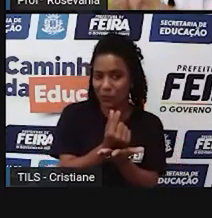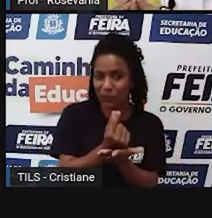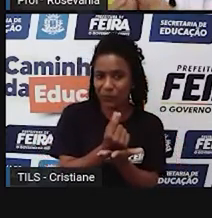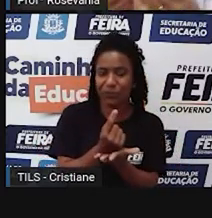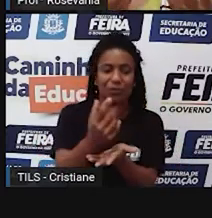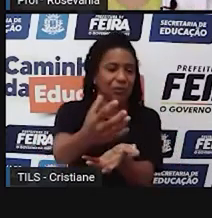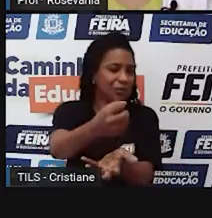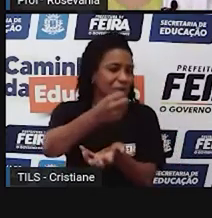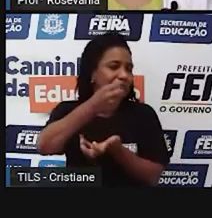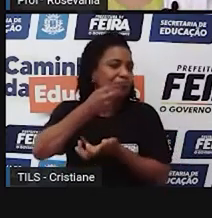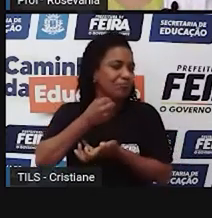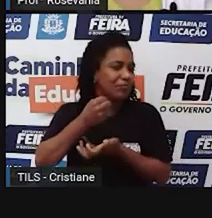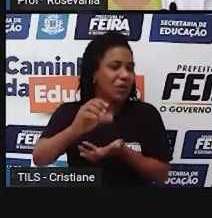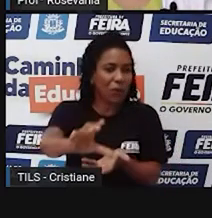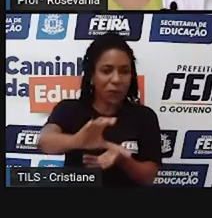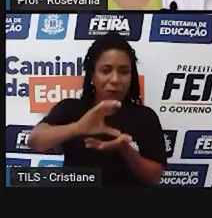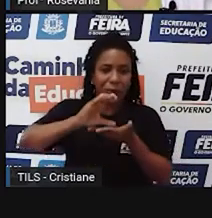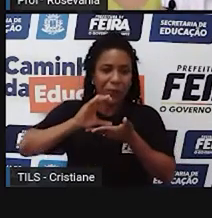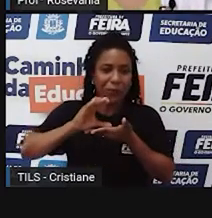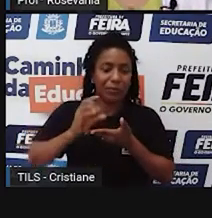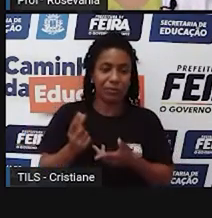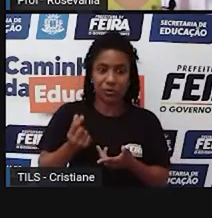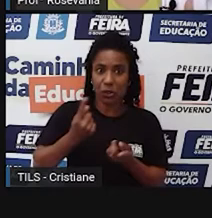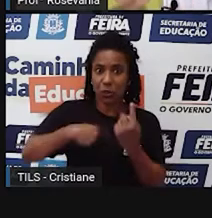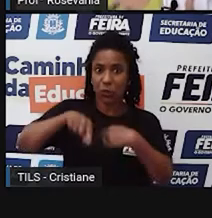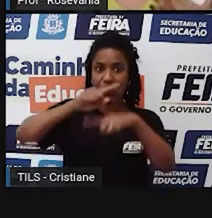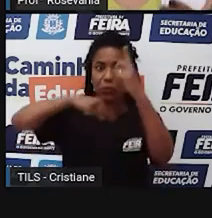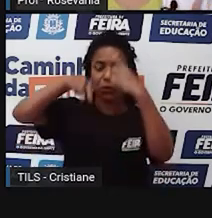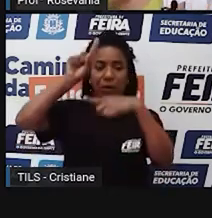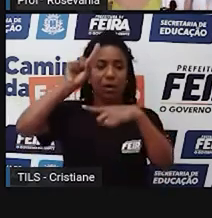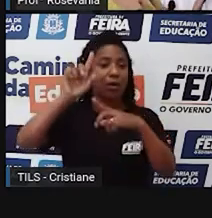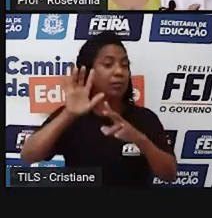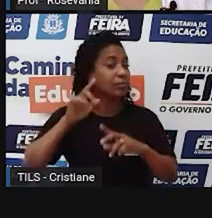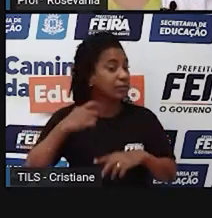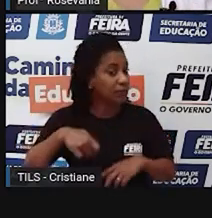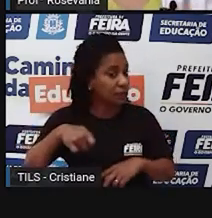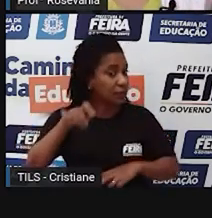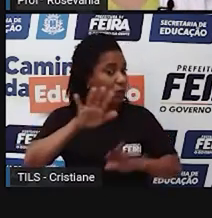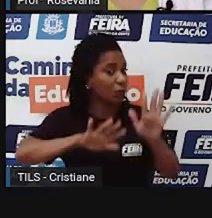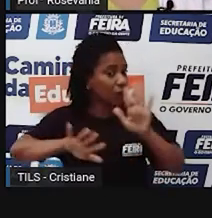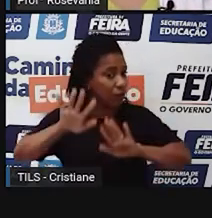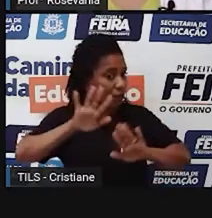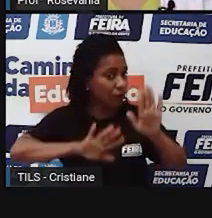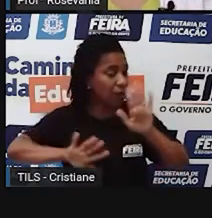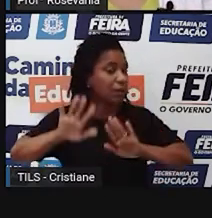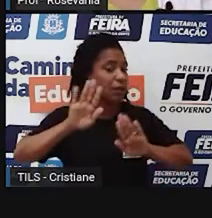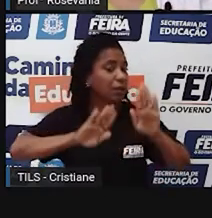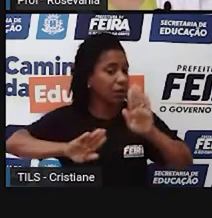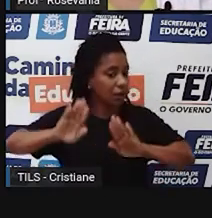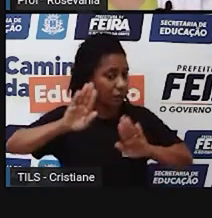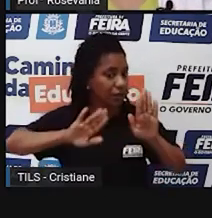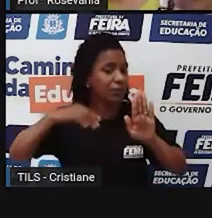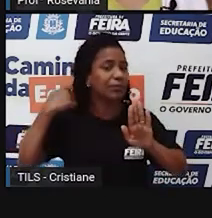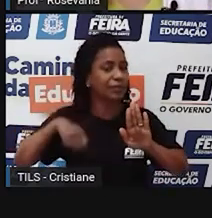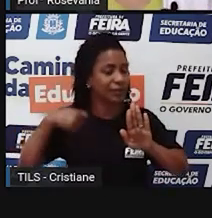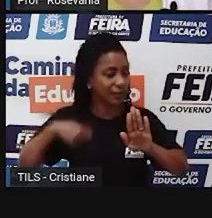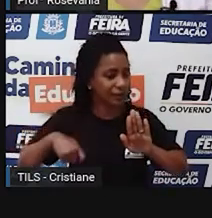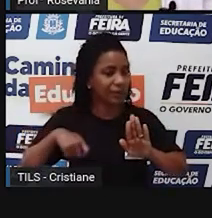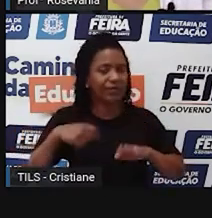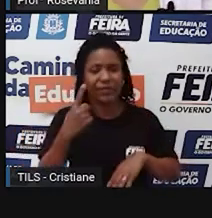consideração o que vai se ganhar com isso. Mas também precisa ter uma certa sabedoria no descarte desses materiais,